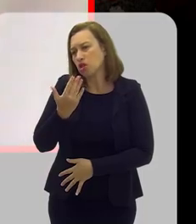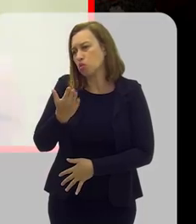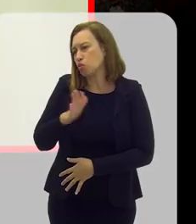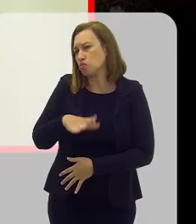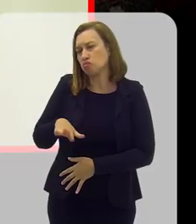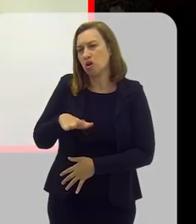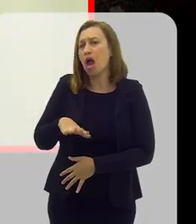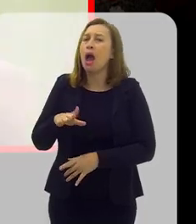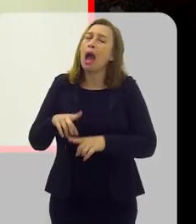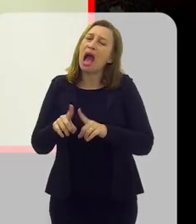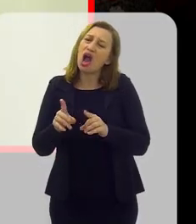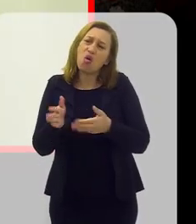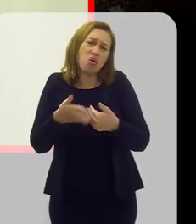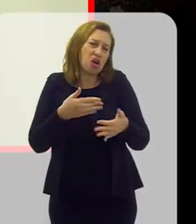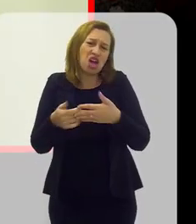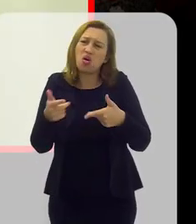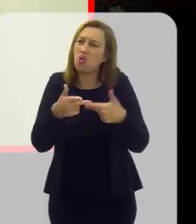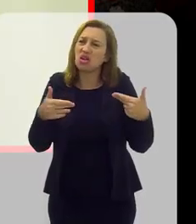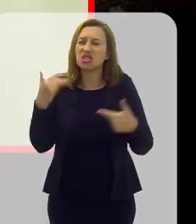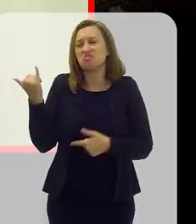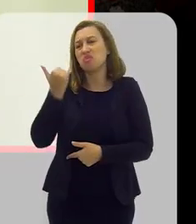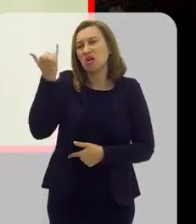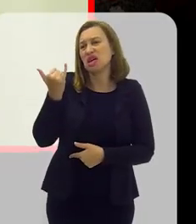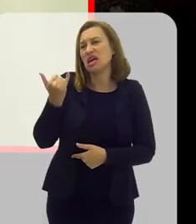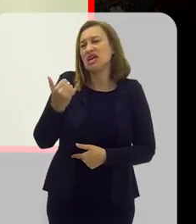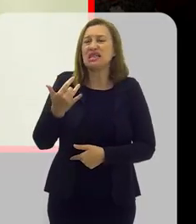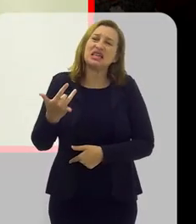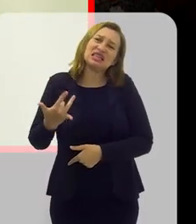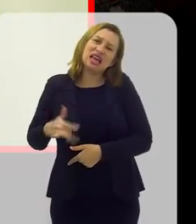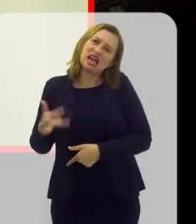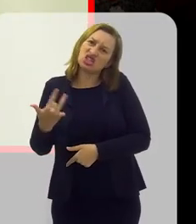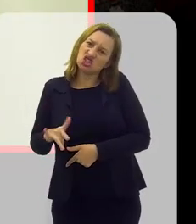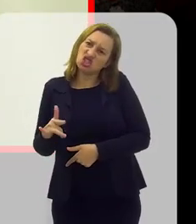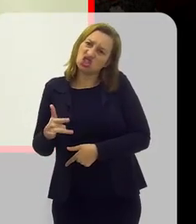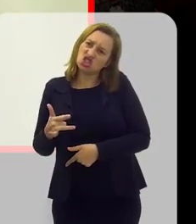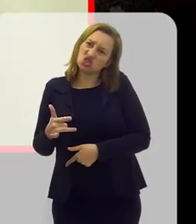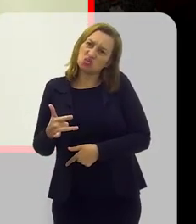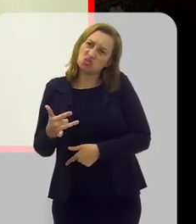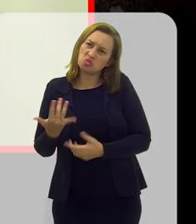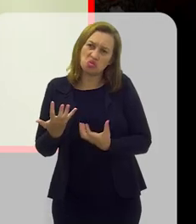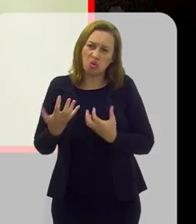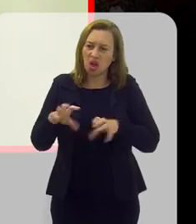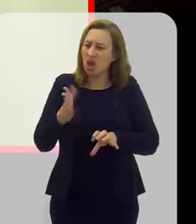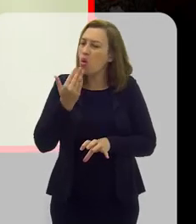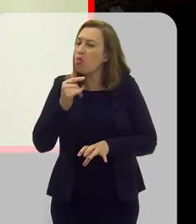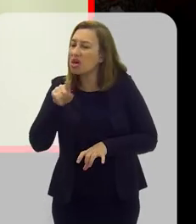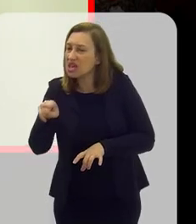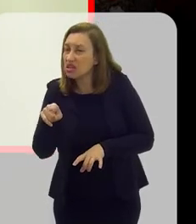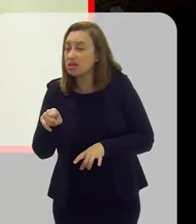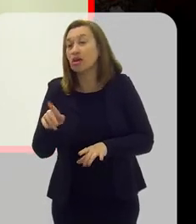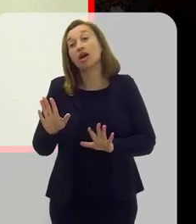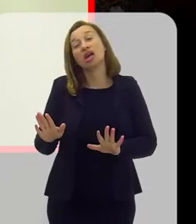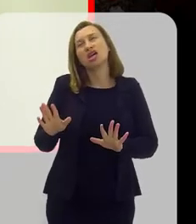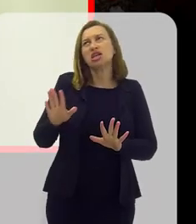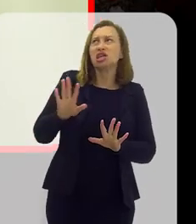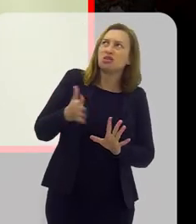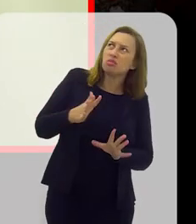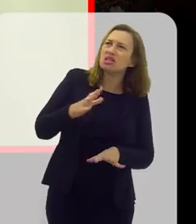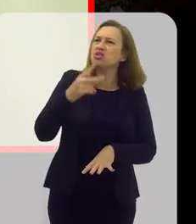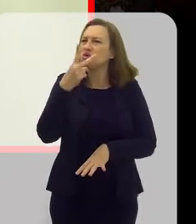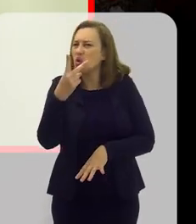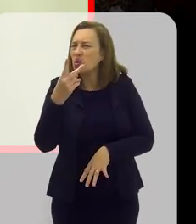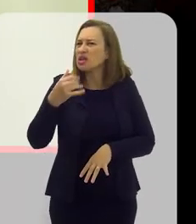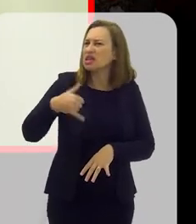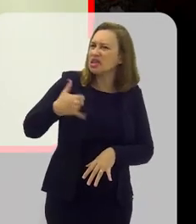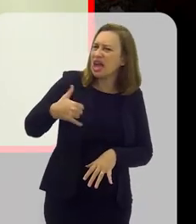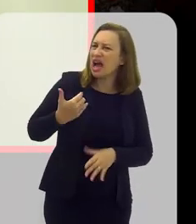menos está comendo alguma coisa. Essa história do tadinho que ele não está querendo, que começa ali em torno dos dois anos,